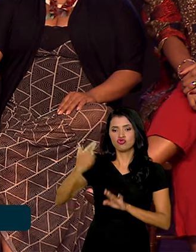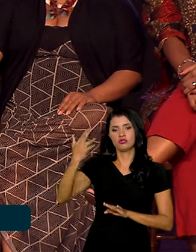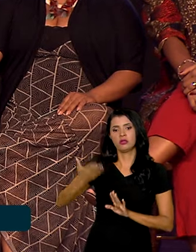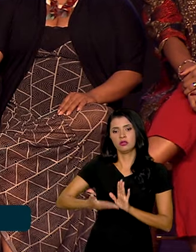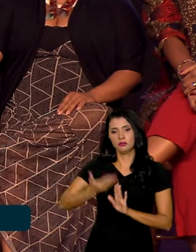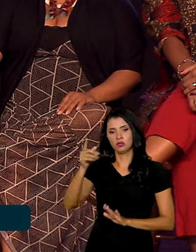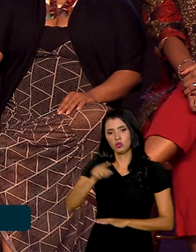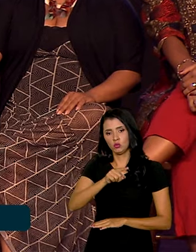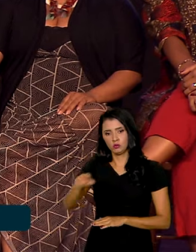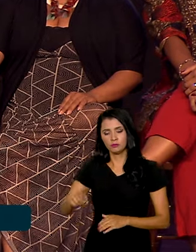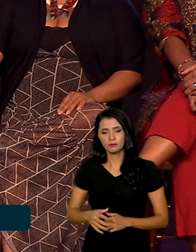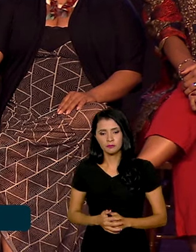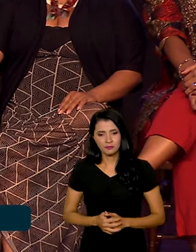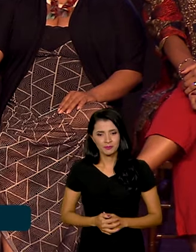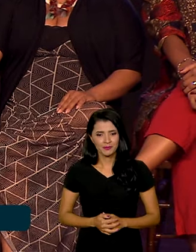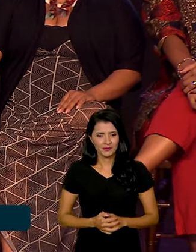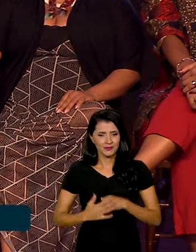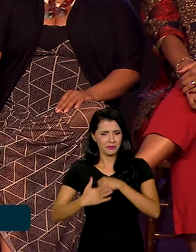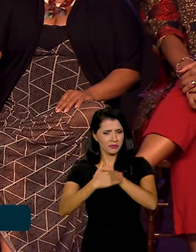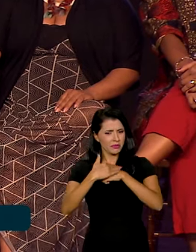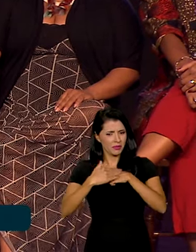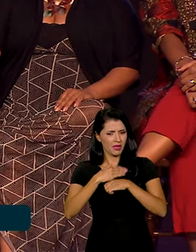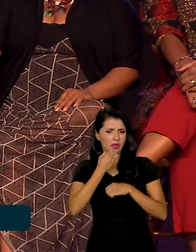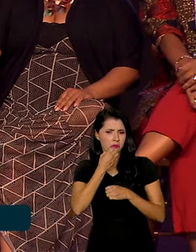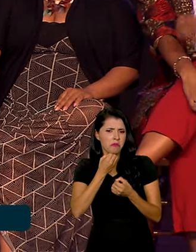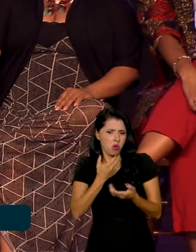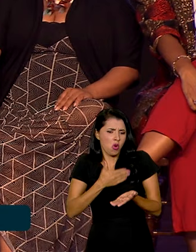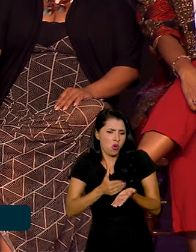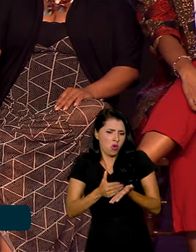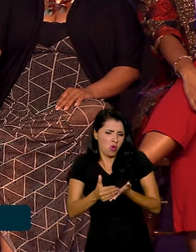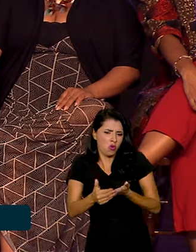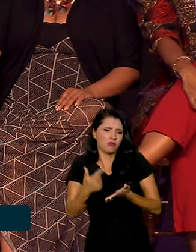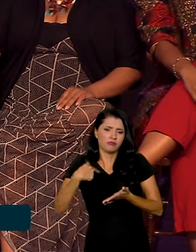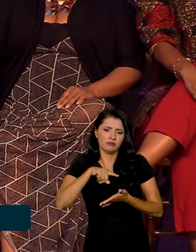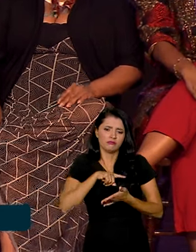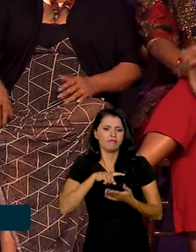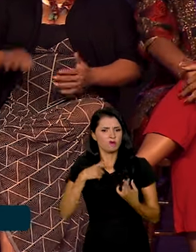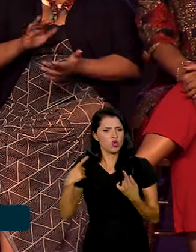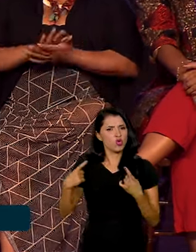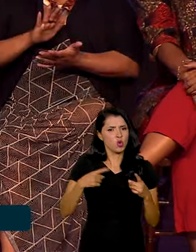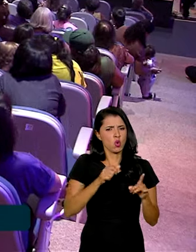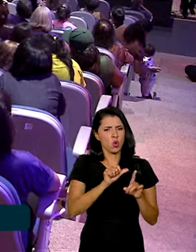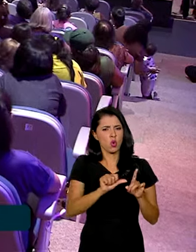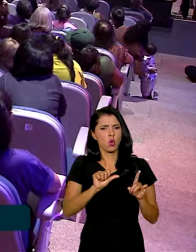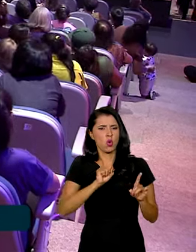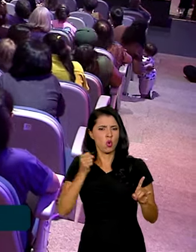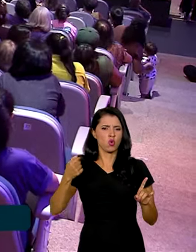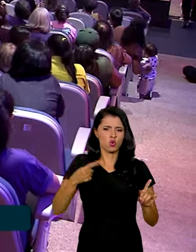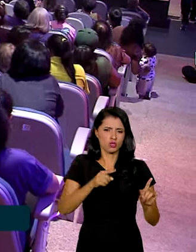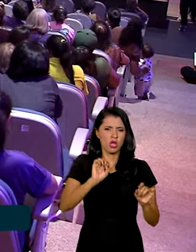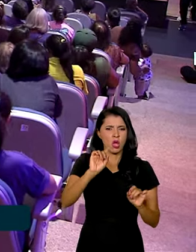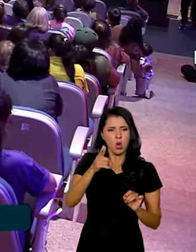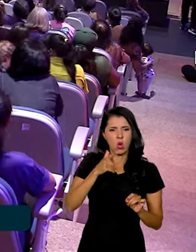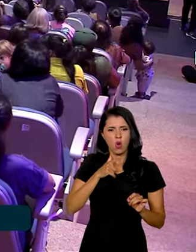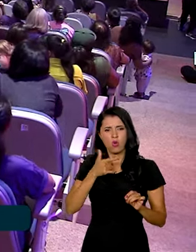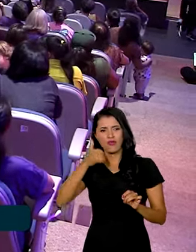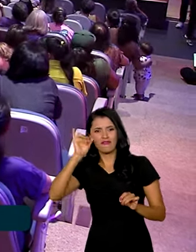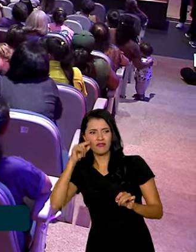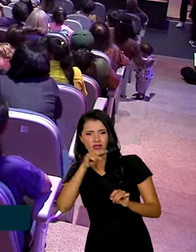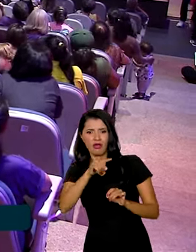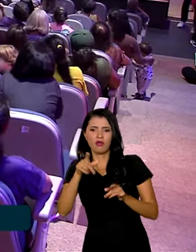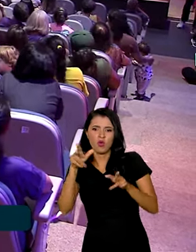A conversa pode ser um bom começo para lutar contra a misoginia ou prevenir comportamentos